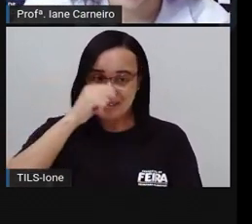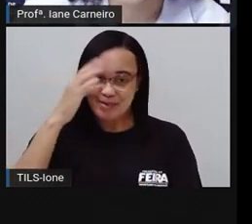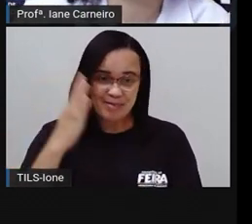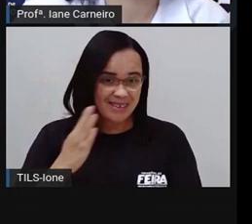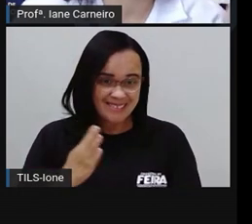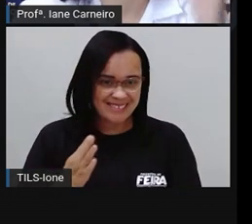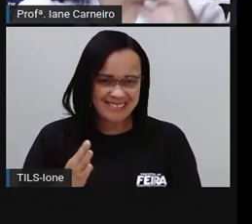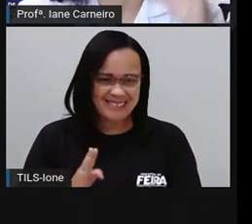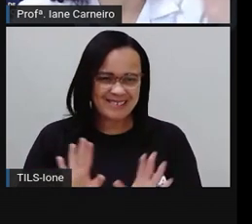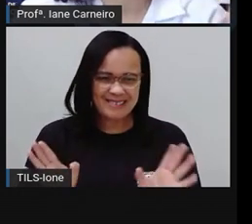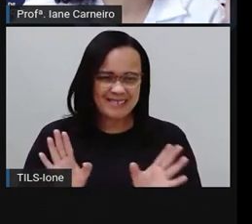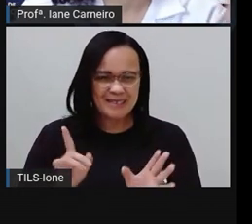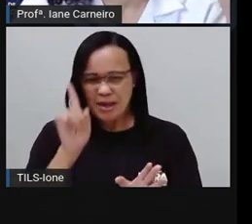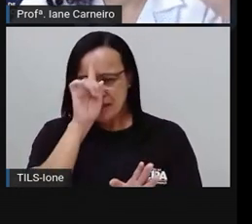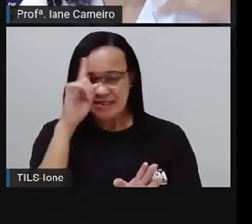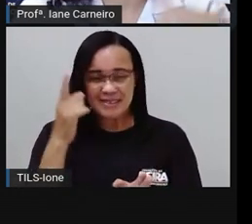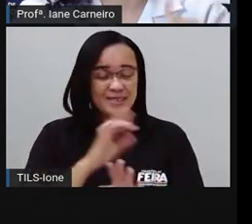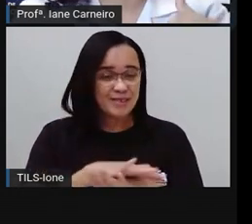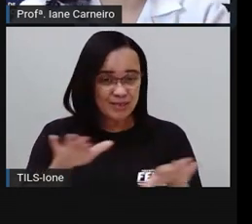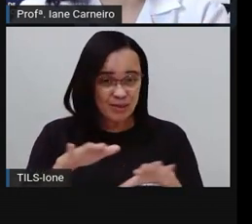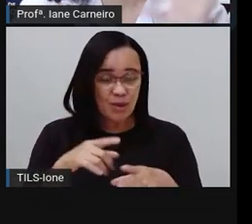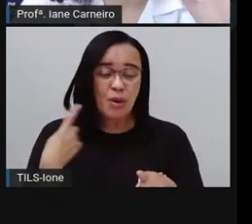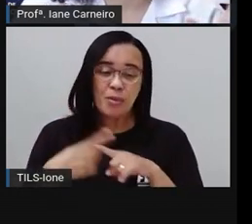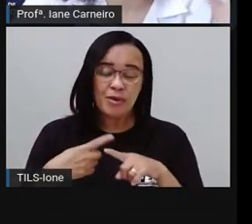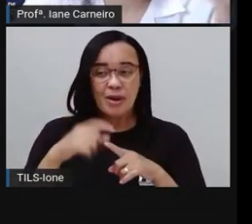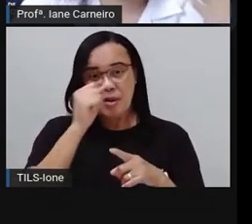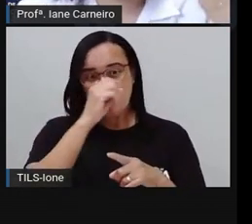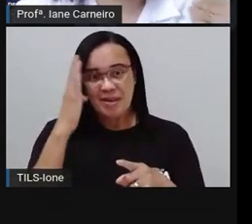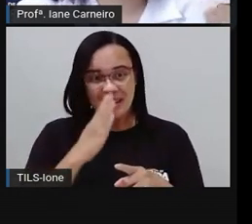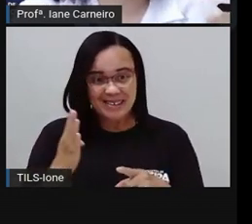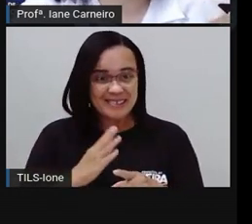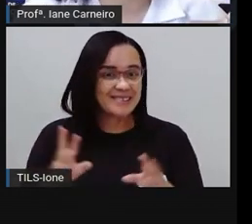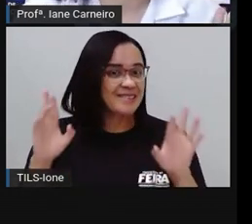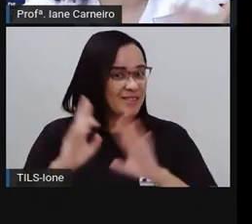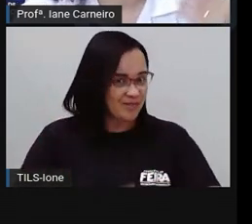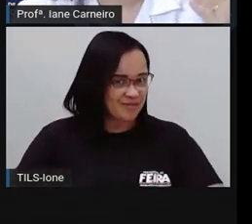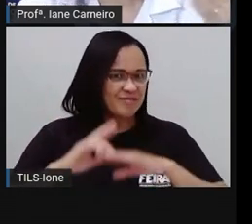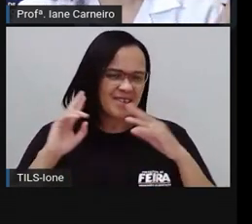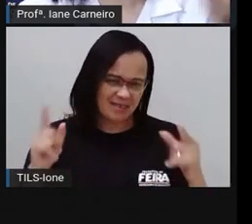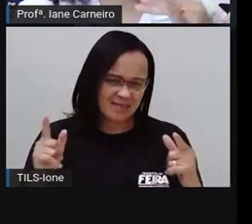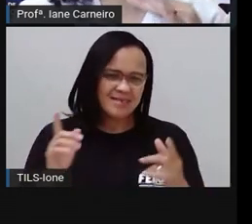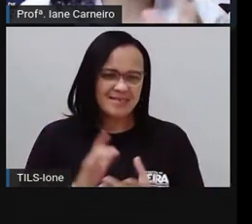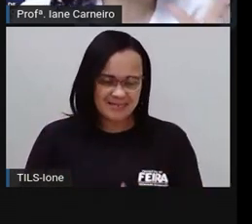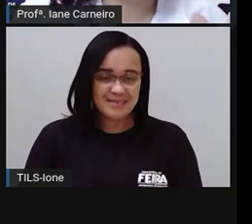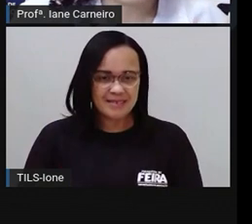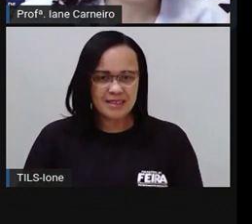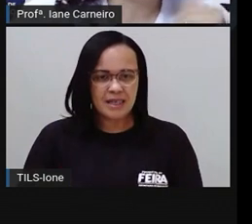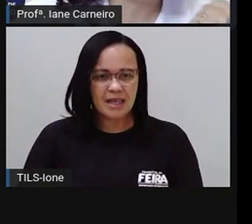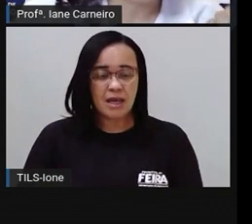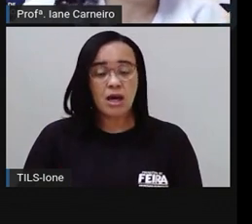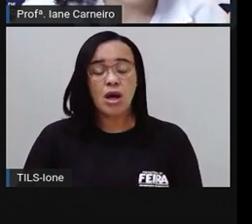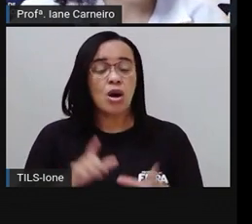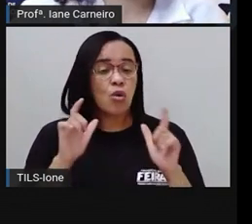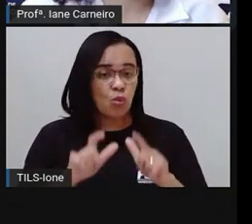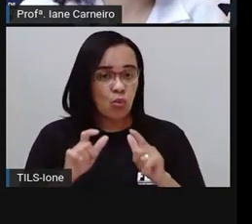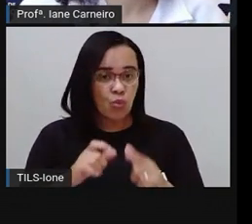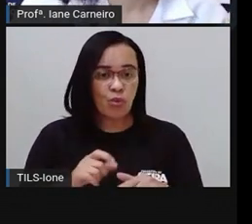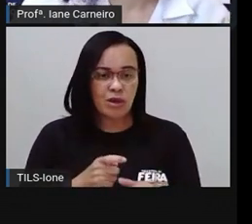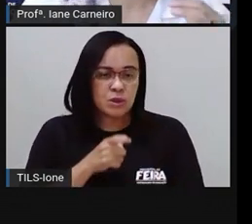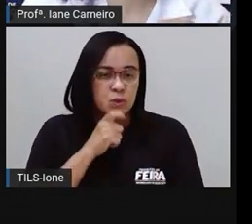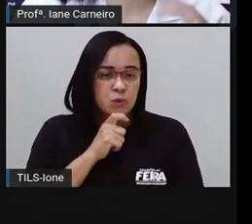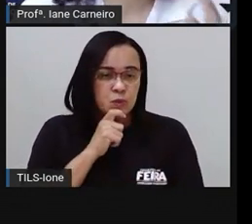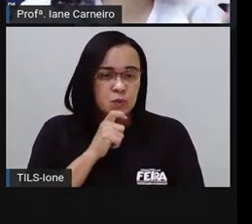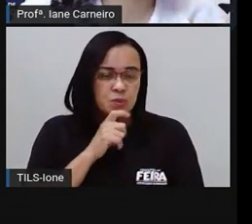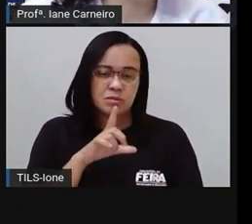chaminé. E a Pró já disse que no Brasil só tem chaminé nos estados que fazem mais frio. Então, é um modelo de uma casa, né?